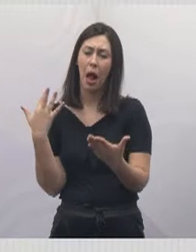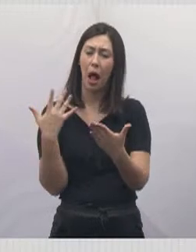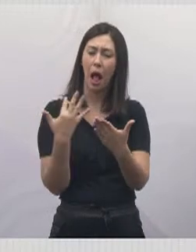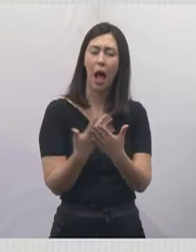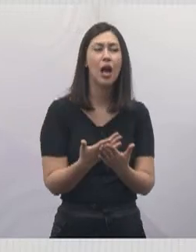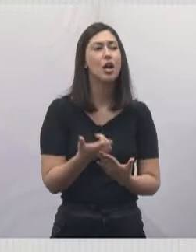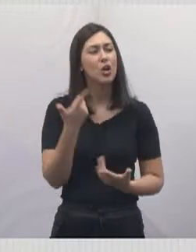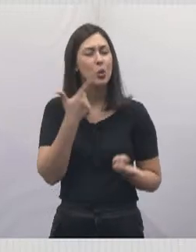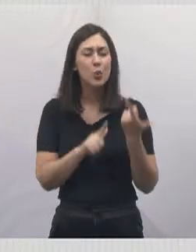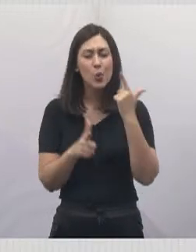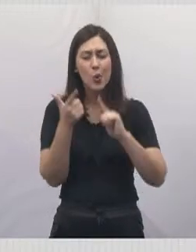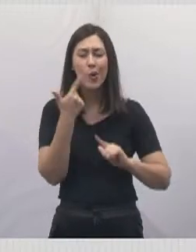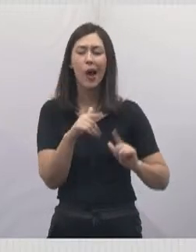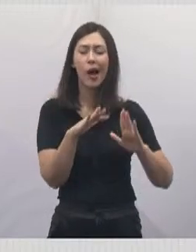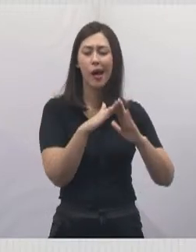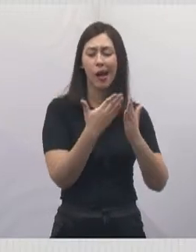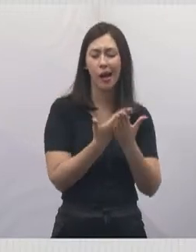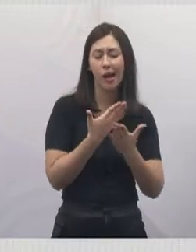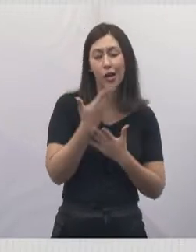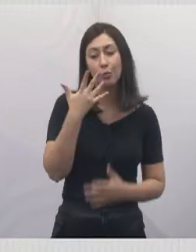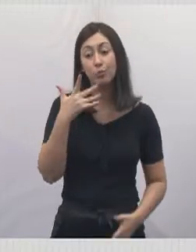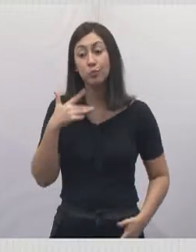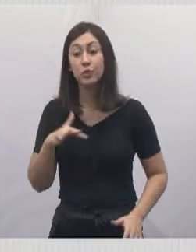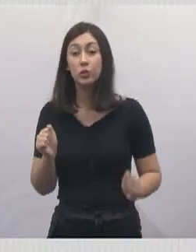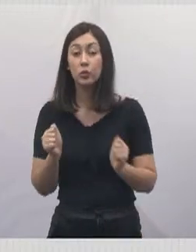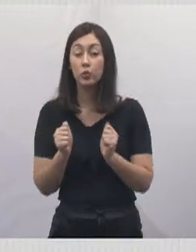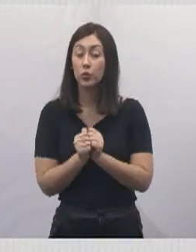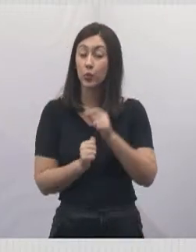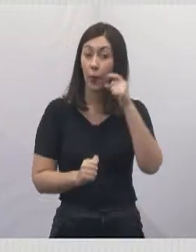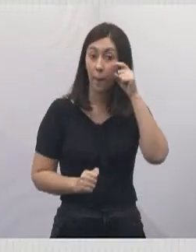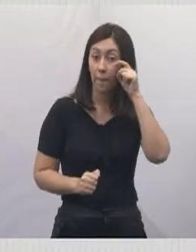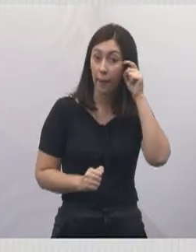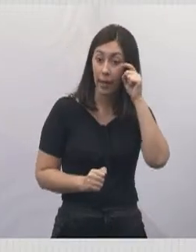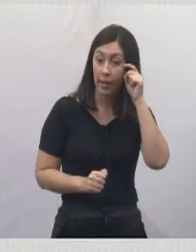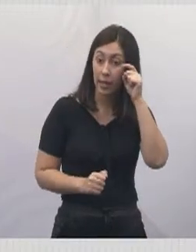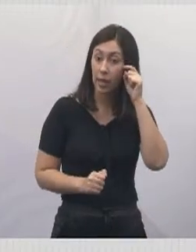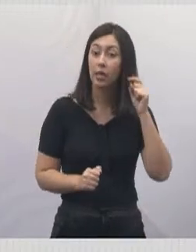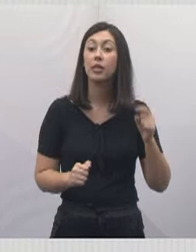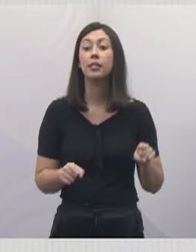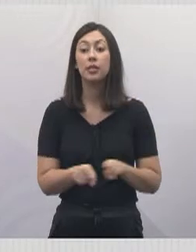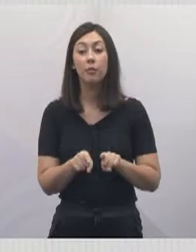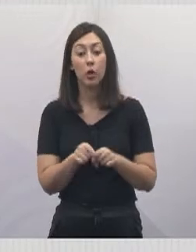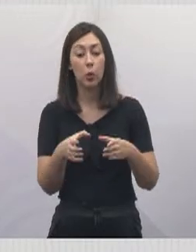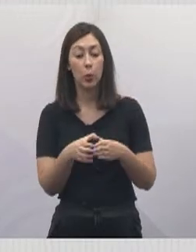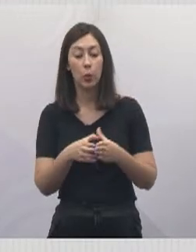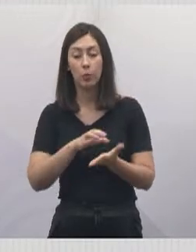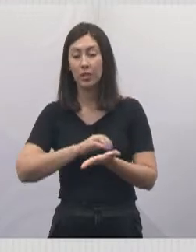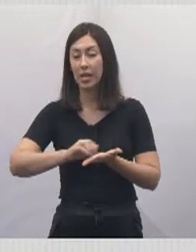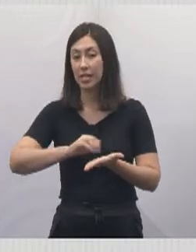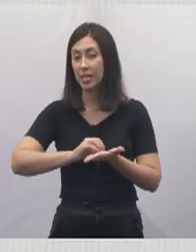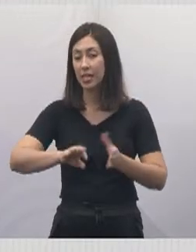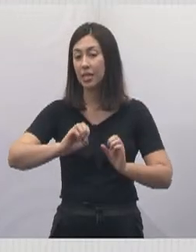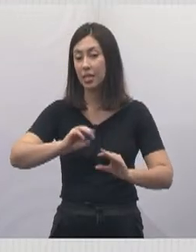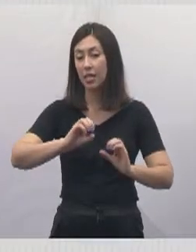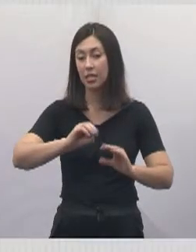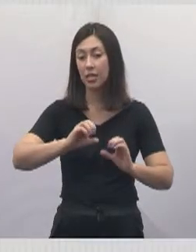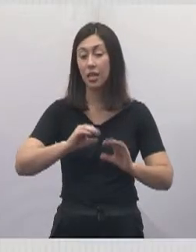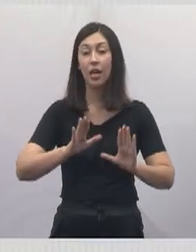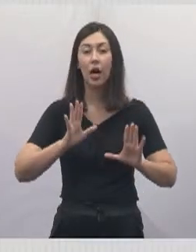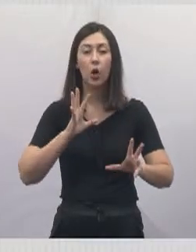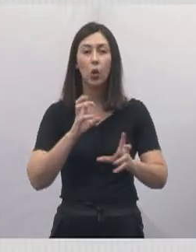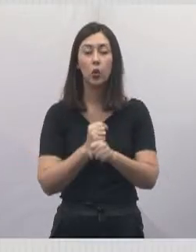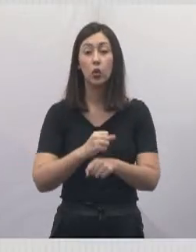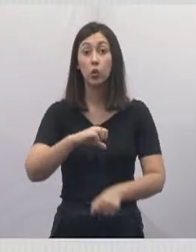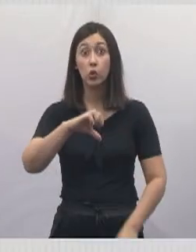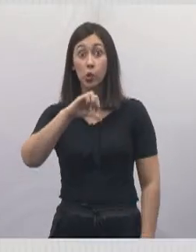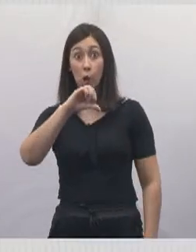inauguração das creches, juntamente com a Maria Tereza, nossa secretária, e toda a equipe da Secretaria de Educação, é a nona creche.